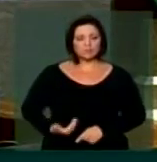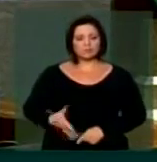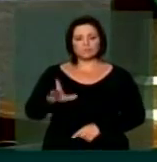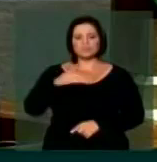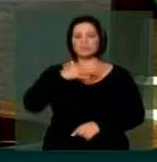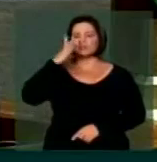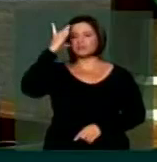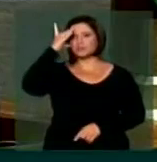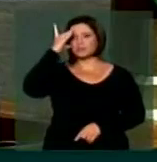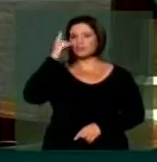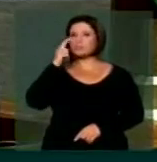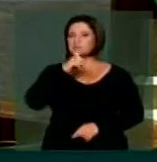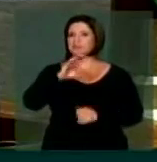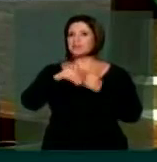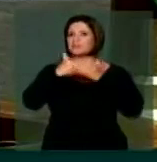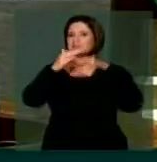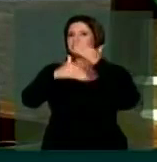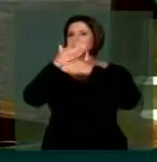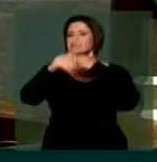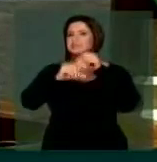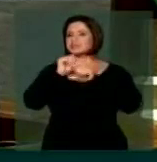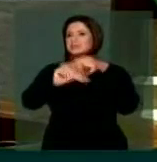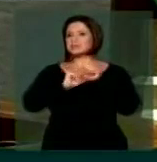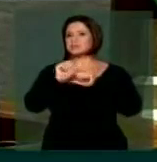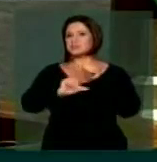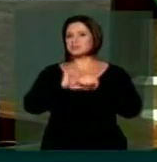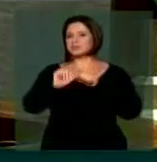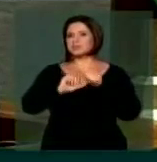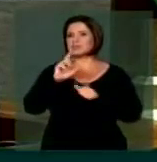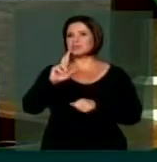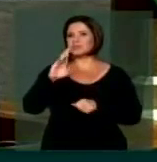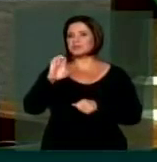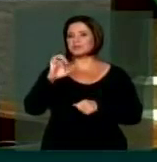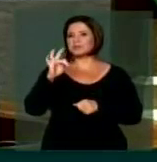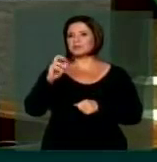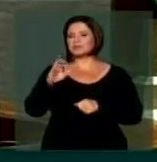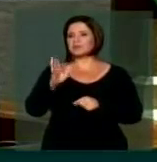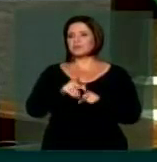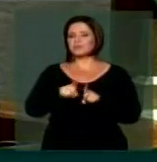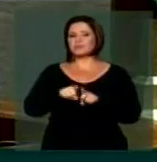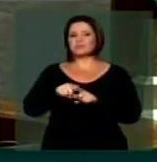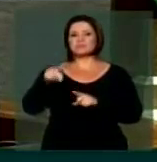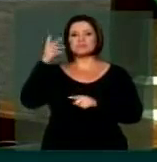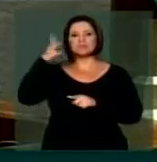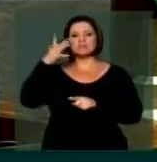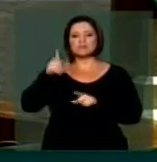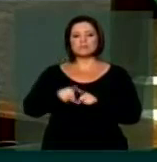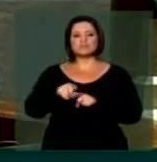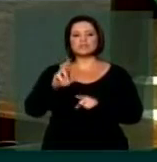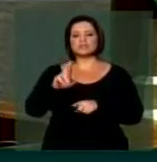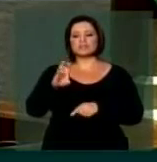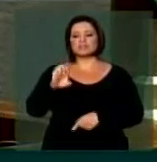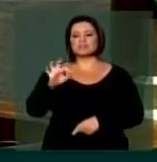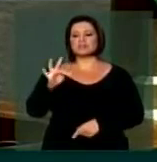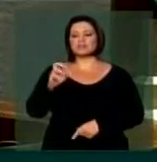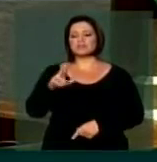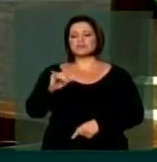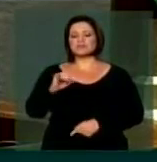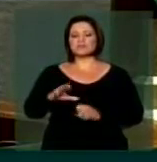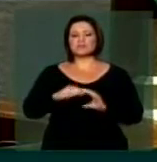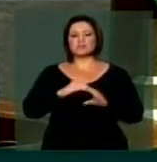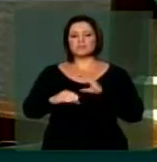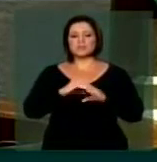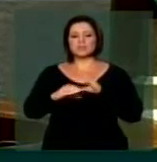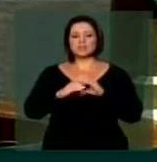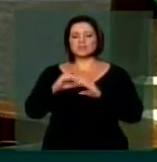avance mais nas reformas estruturantes, que incluem não apenas a reforma política e a reforma da comunicação, mas inclui